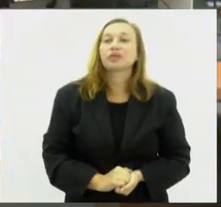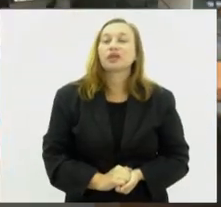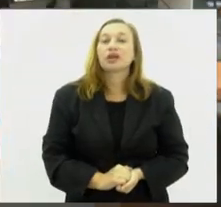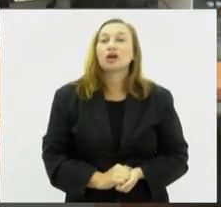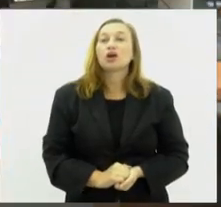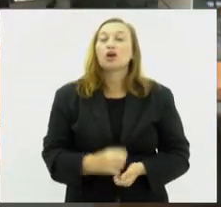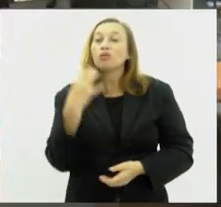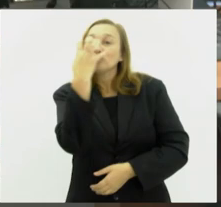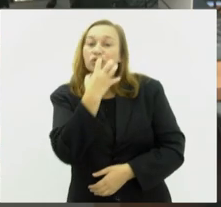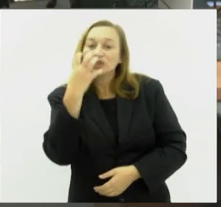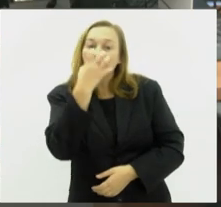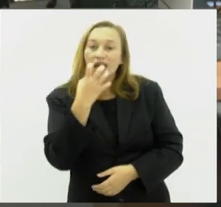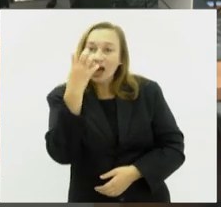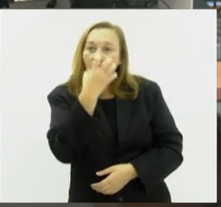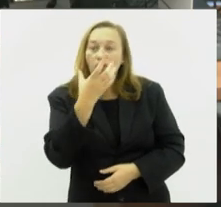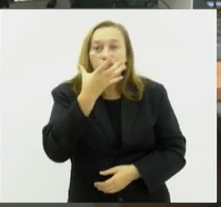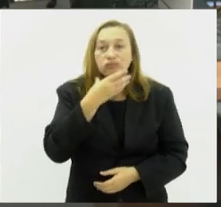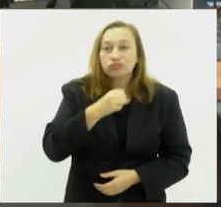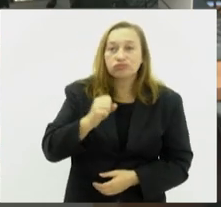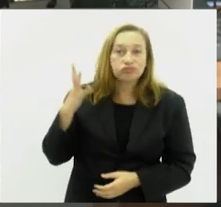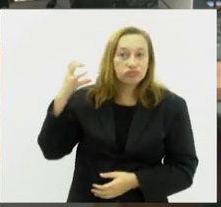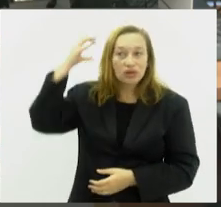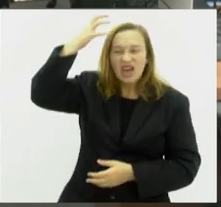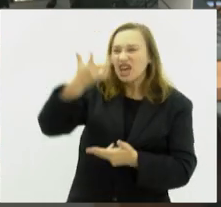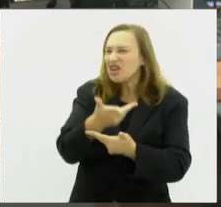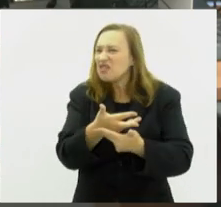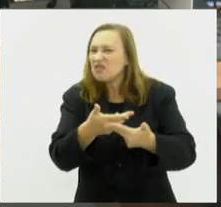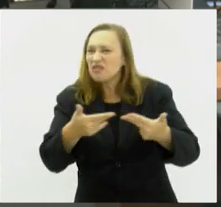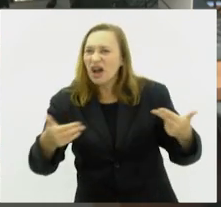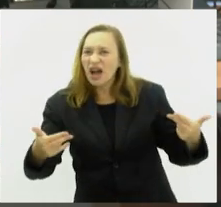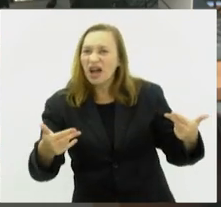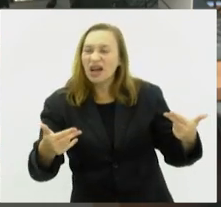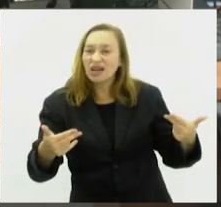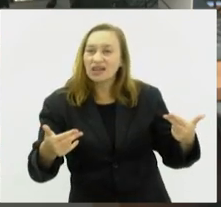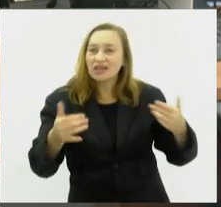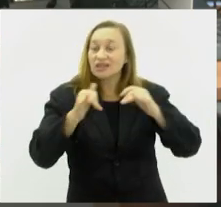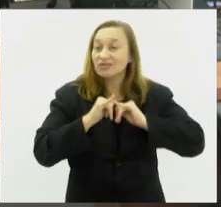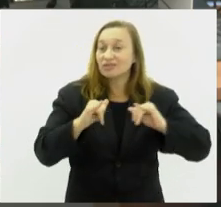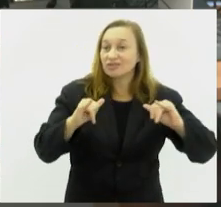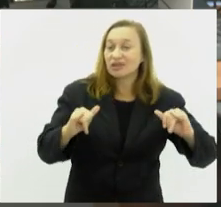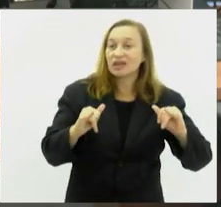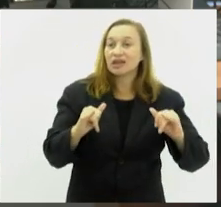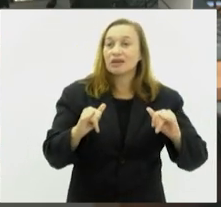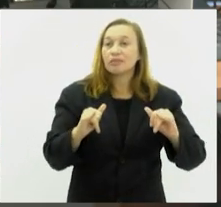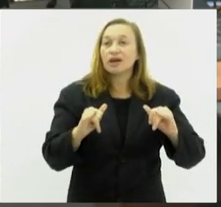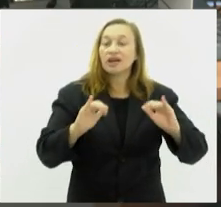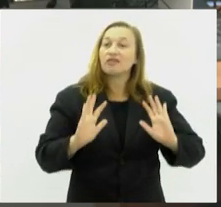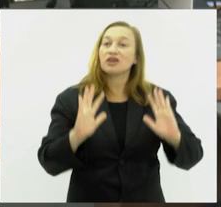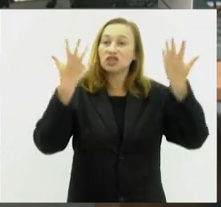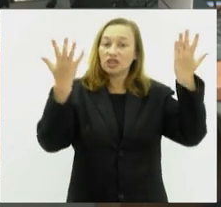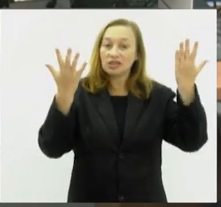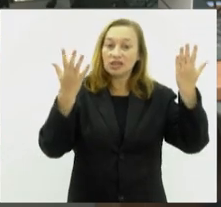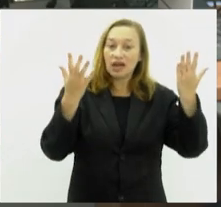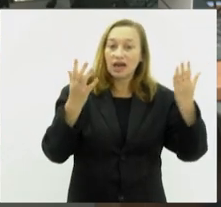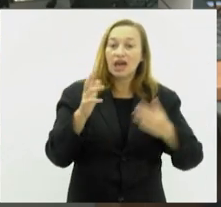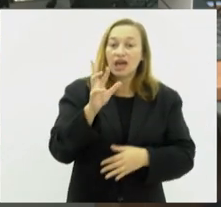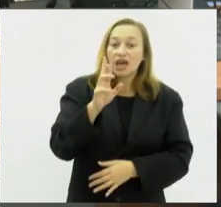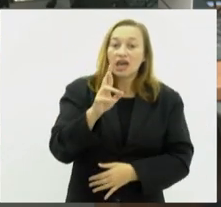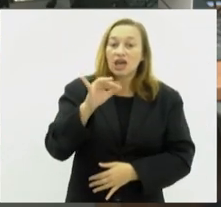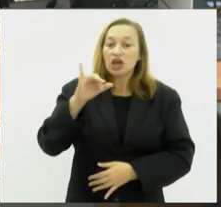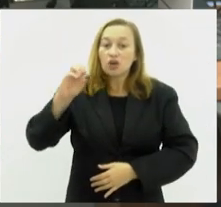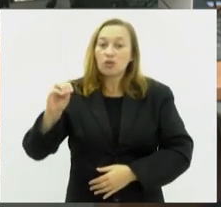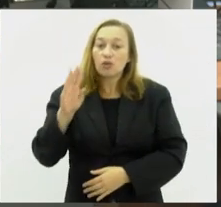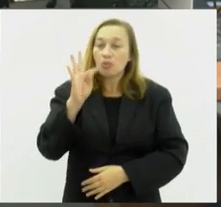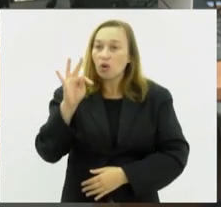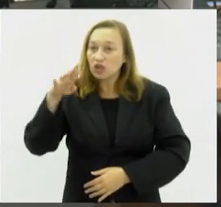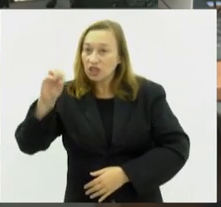Musical Raul Seixas e muita programação para comemorar o aniversário de Ribonito e Silva Jardim. Confira agora as dicas